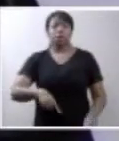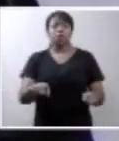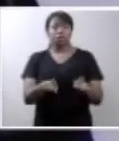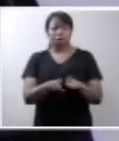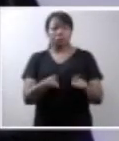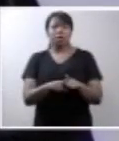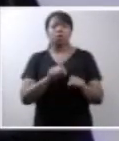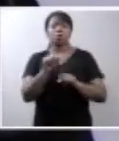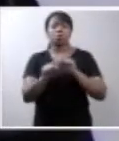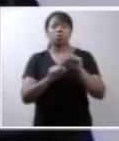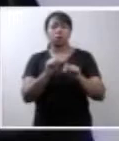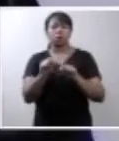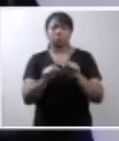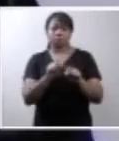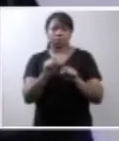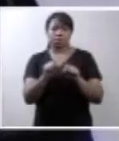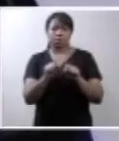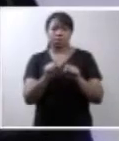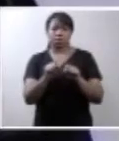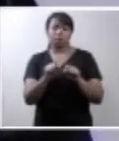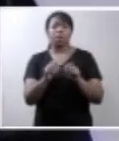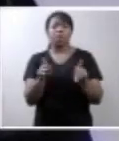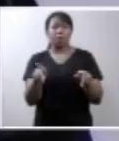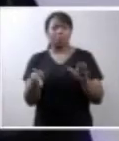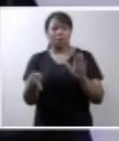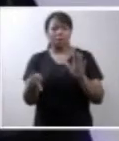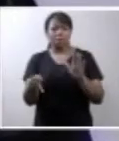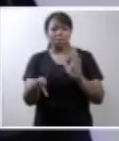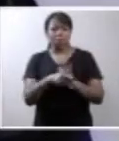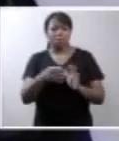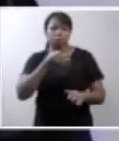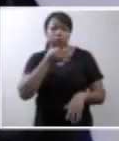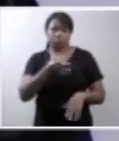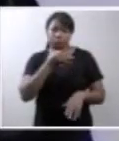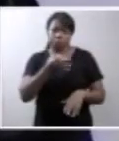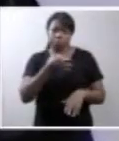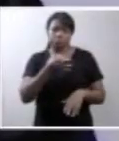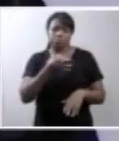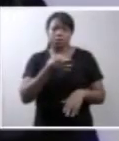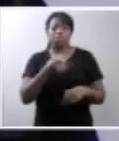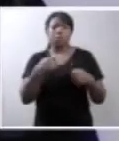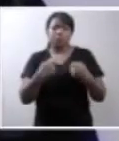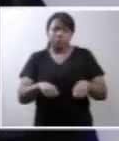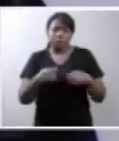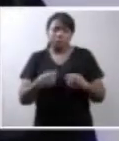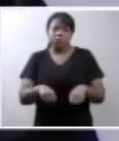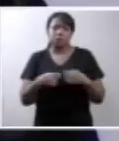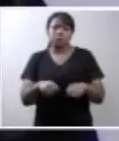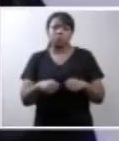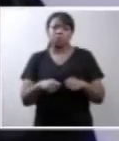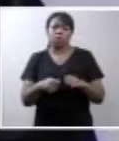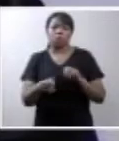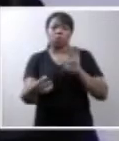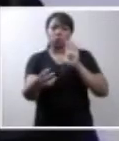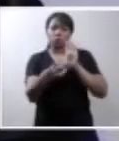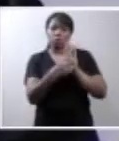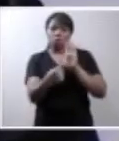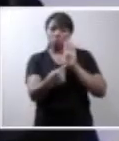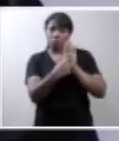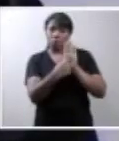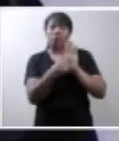algo que, sob a minha ótica, está em sejar um enfoque,